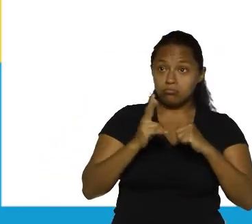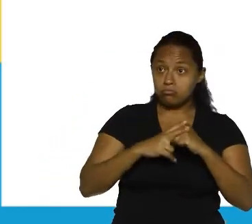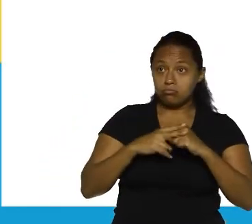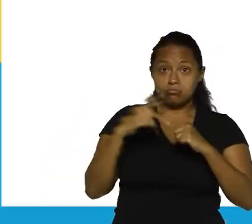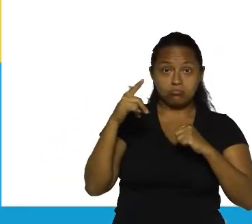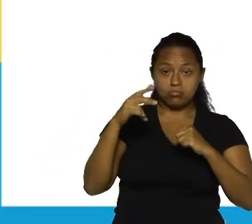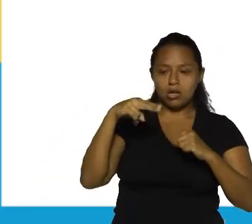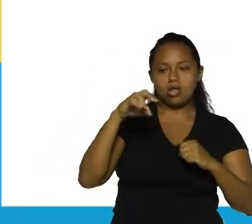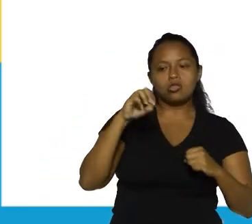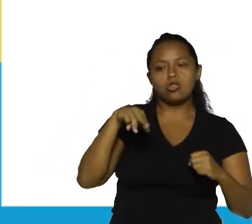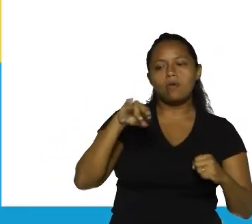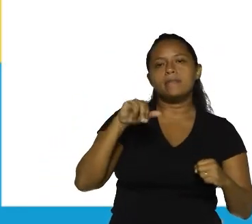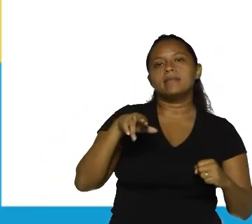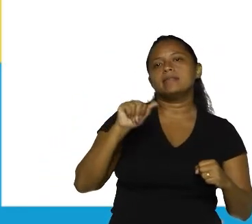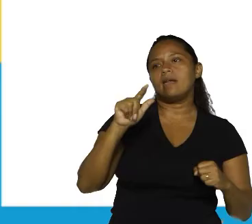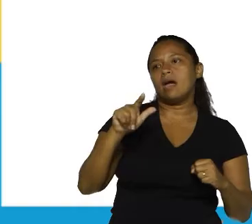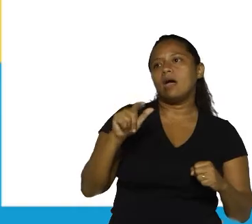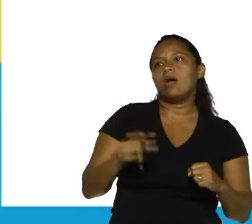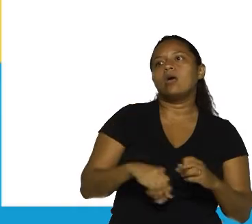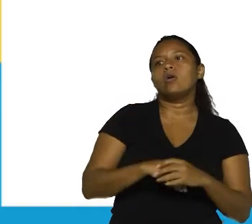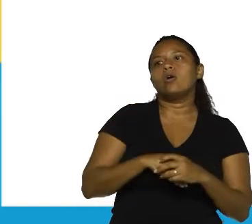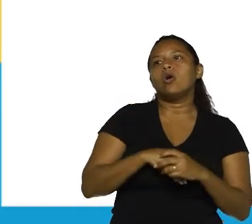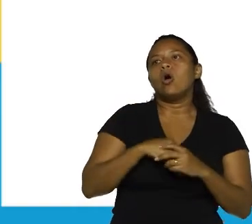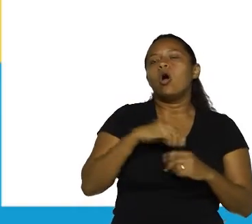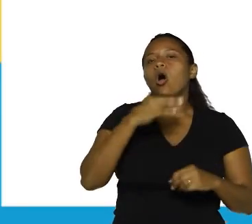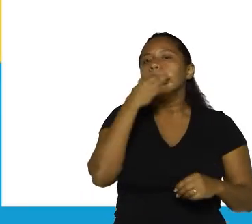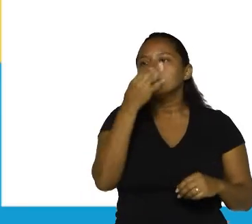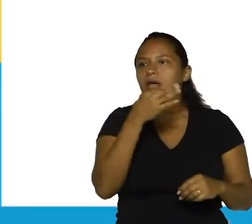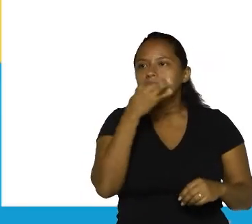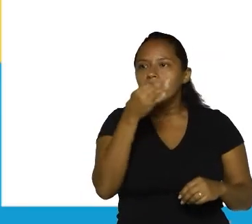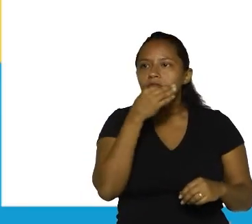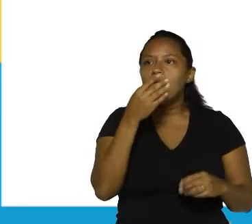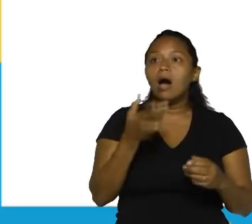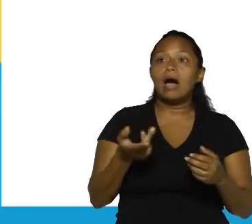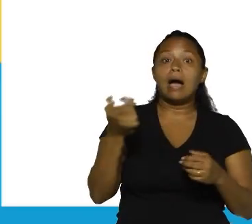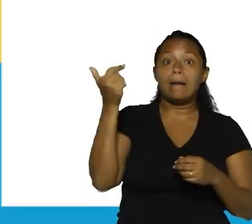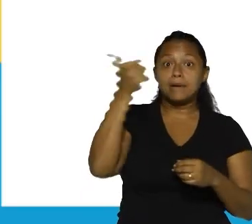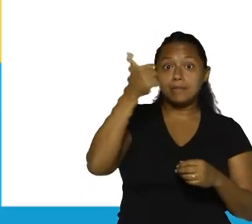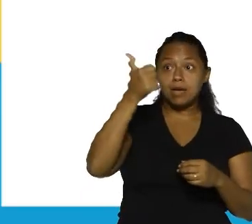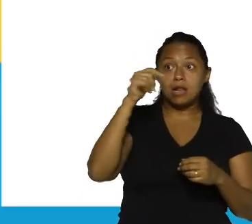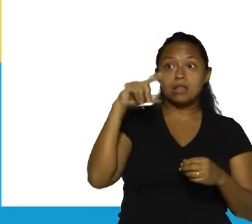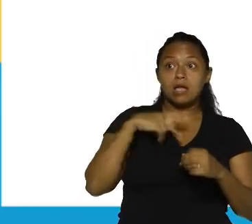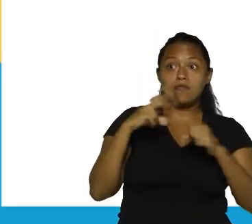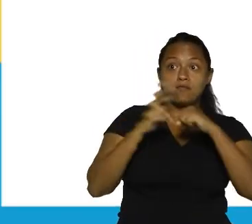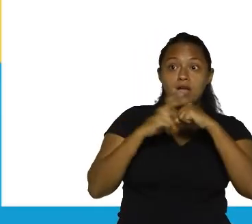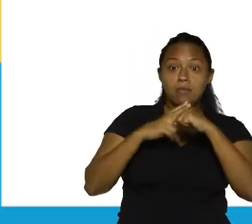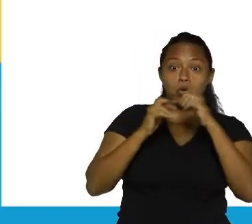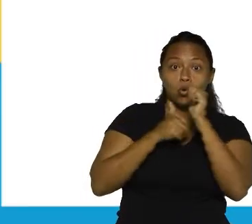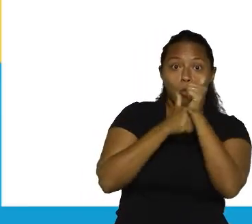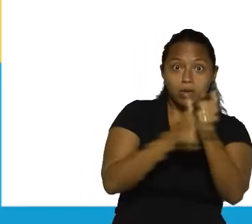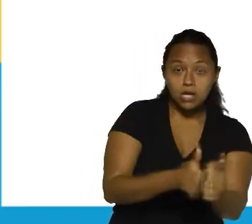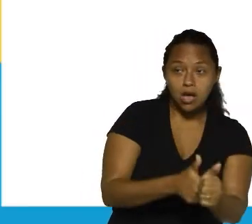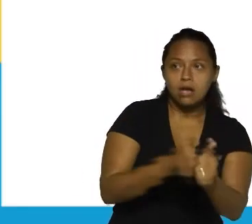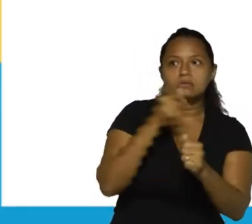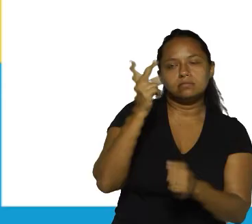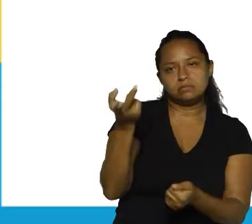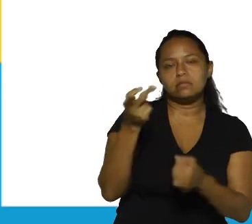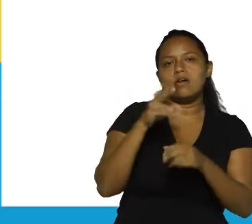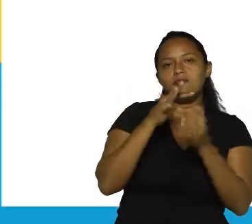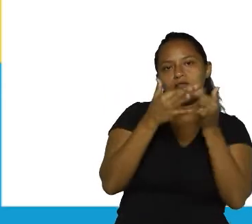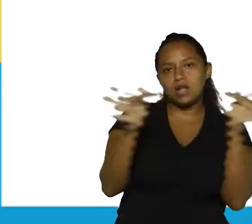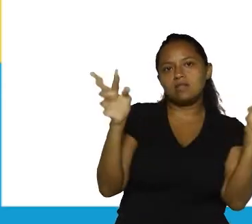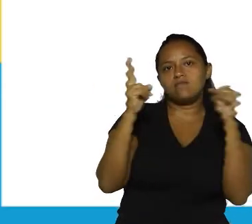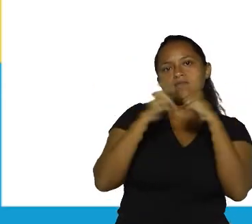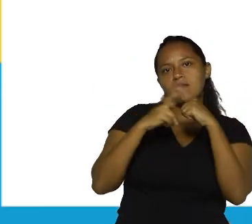caso, é uma frase nominal optativa. Como aqui no primeiro caso nós temos o verbo acompanhar, temos uma frase